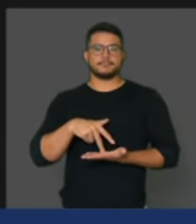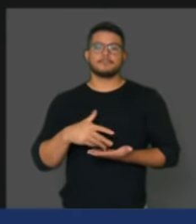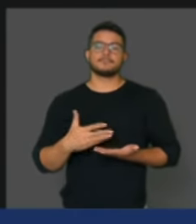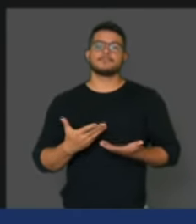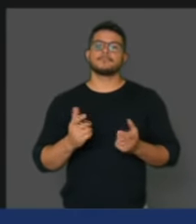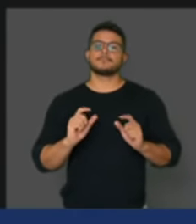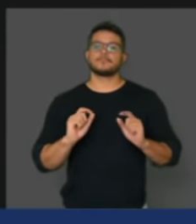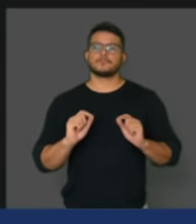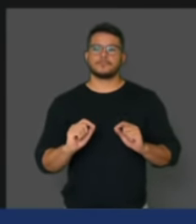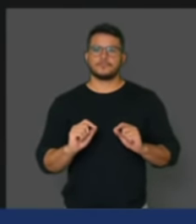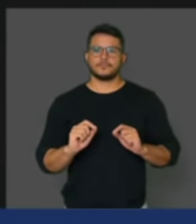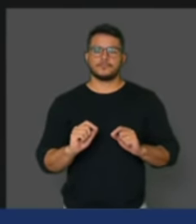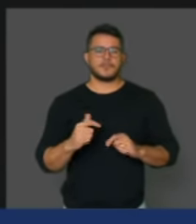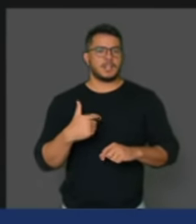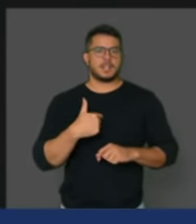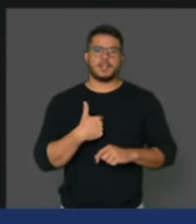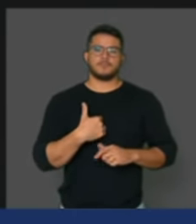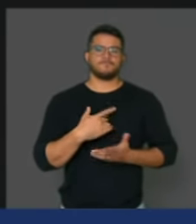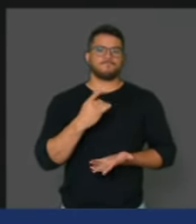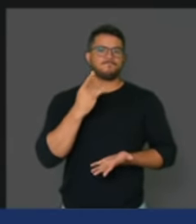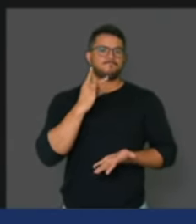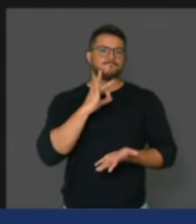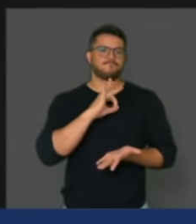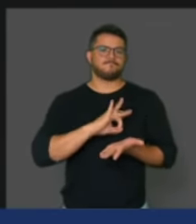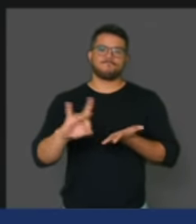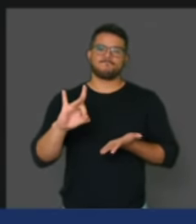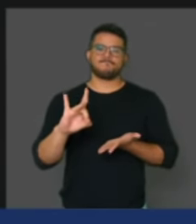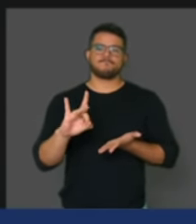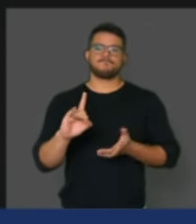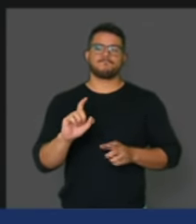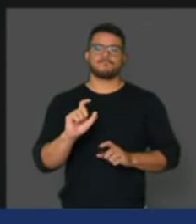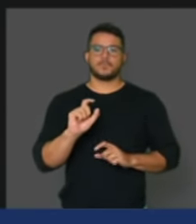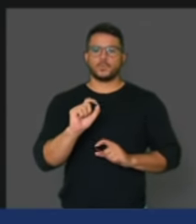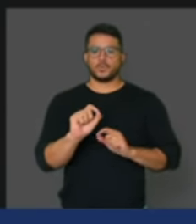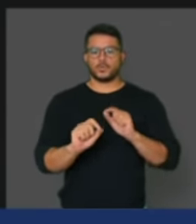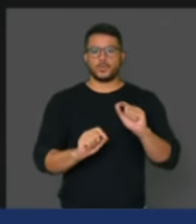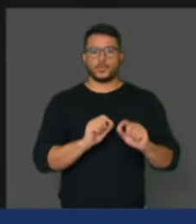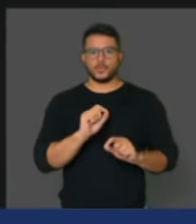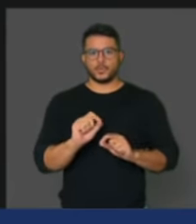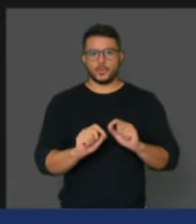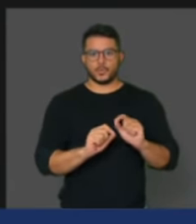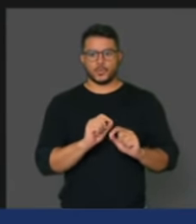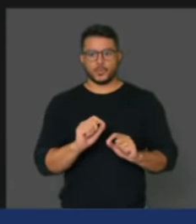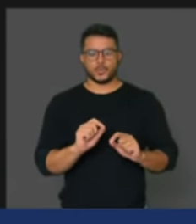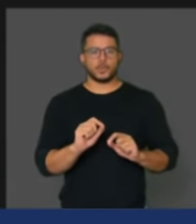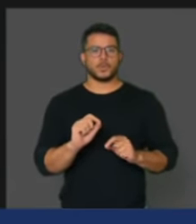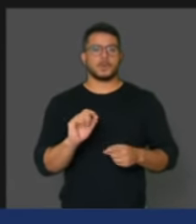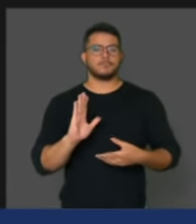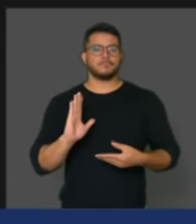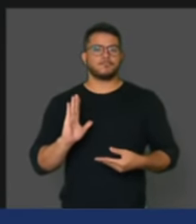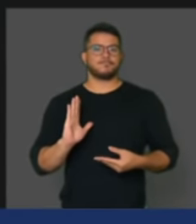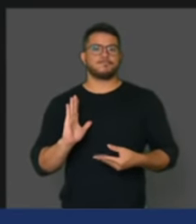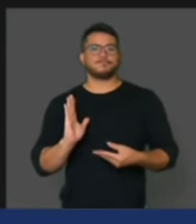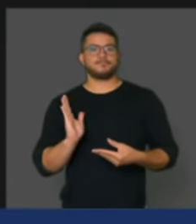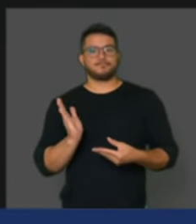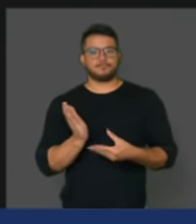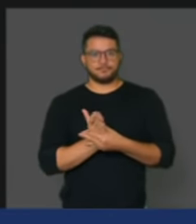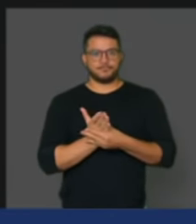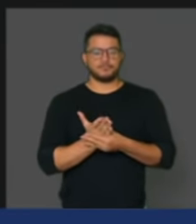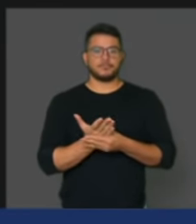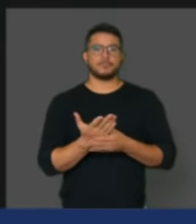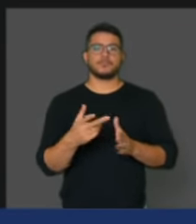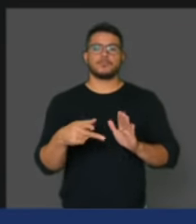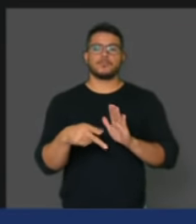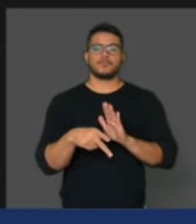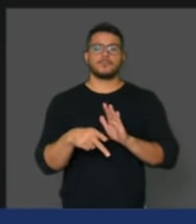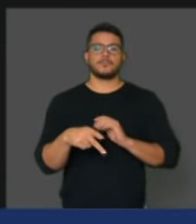expressar o meu repúdio às ações ajuizadas pelo procurador-geral